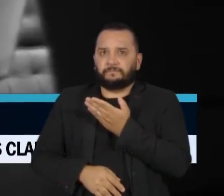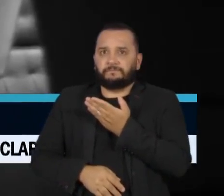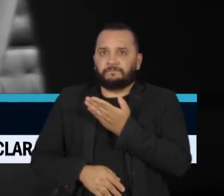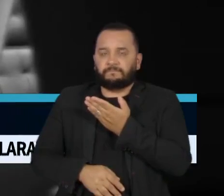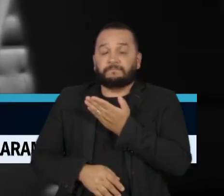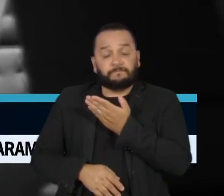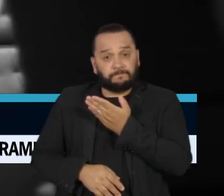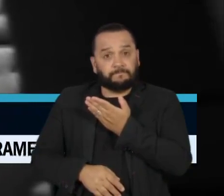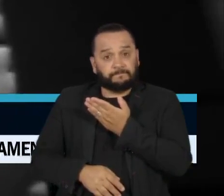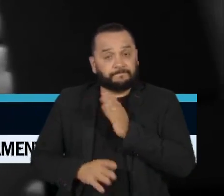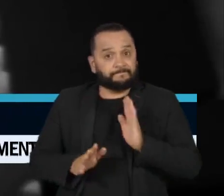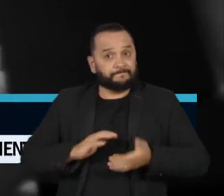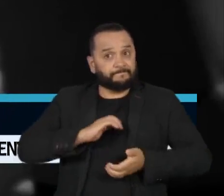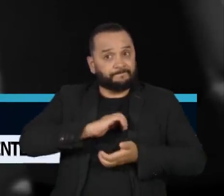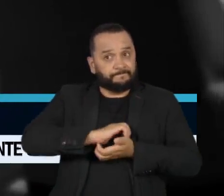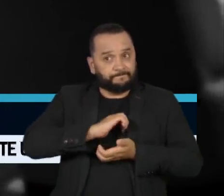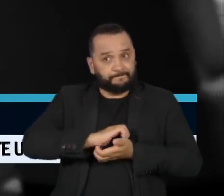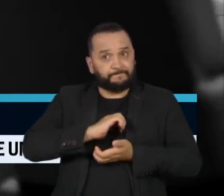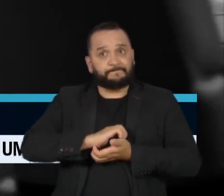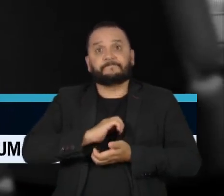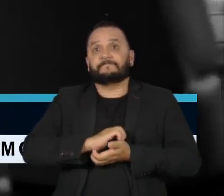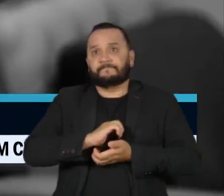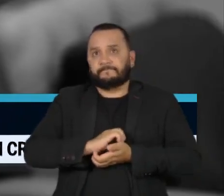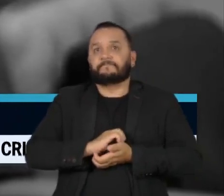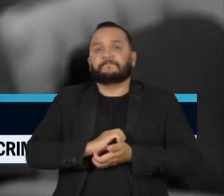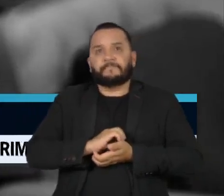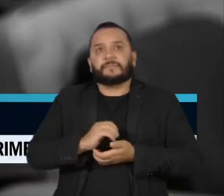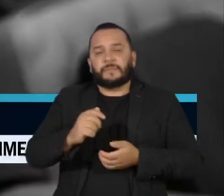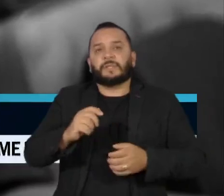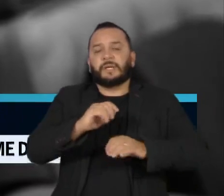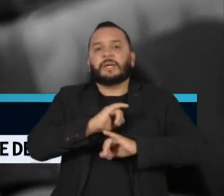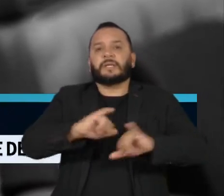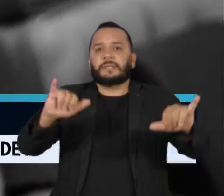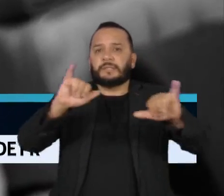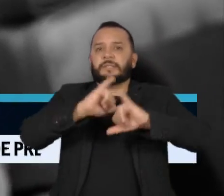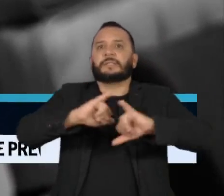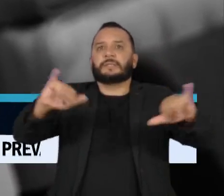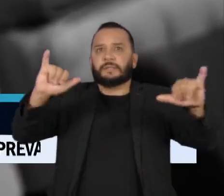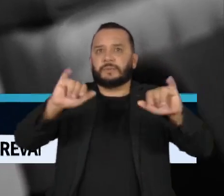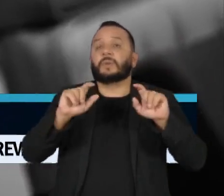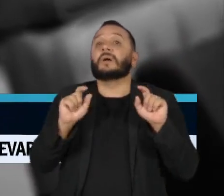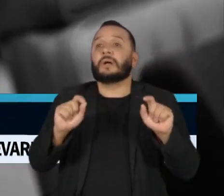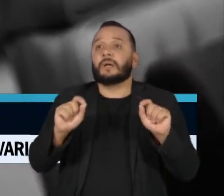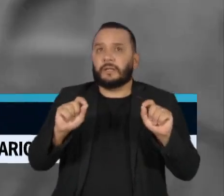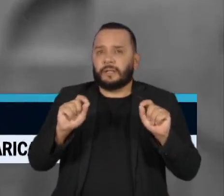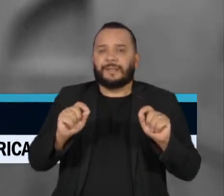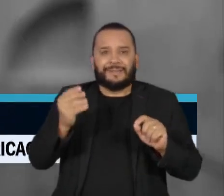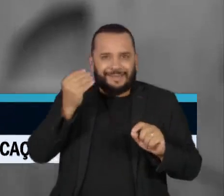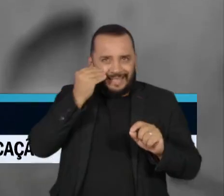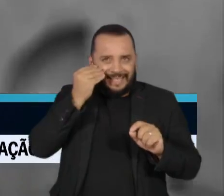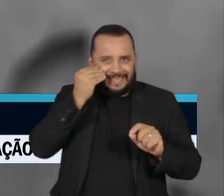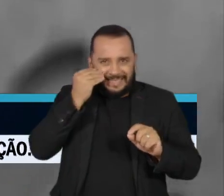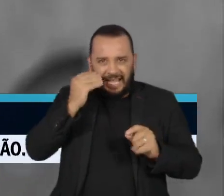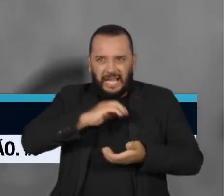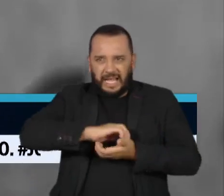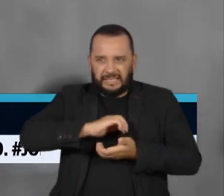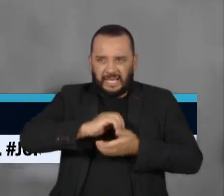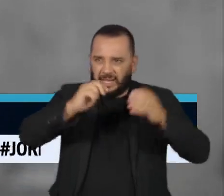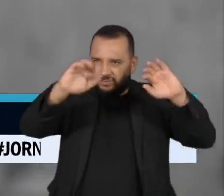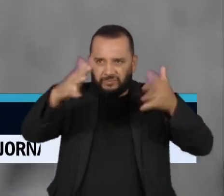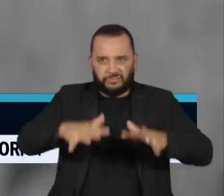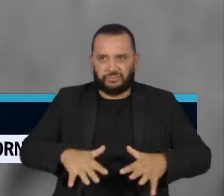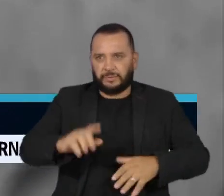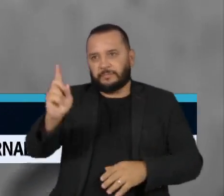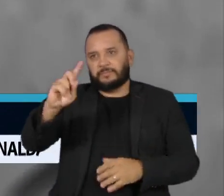Já o Supremo Tribunal Federal lançou uma campanha que mostra que, apesar da tentativa de destruição, a